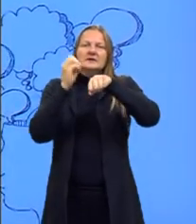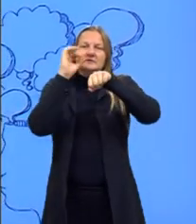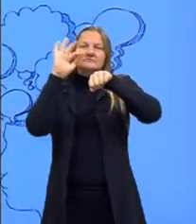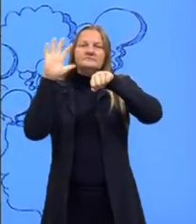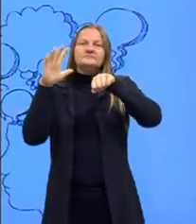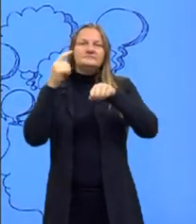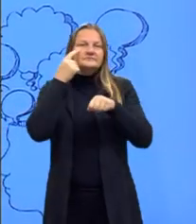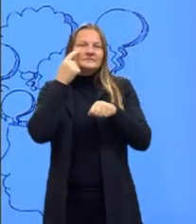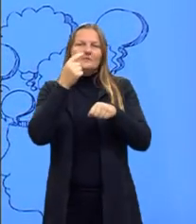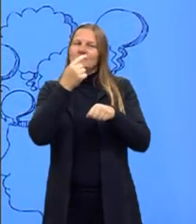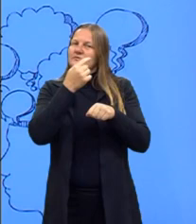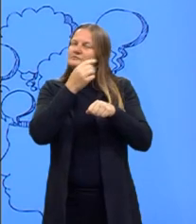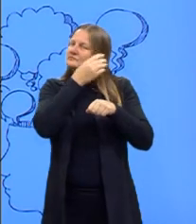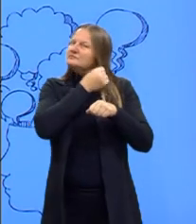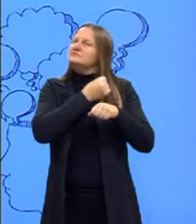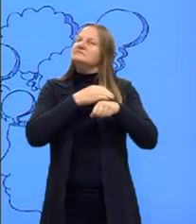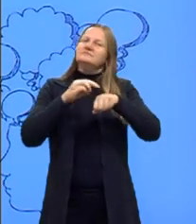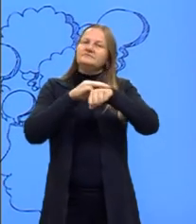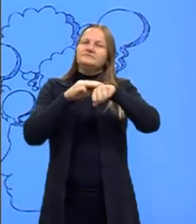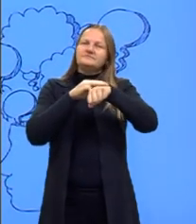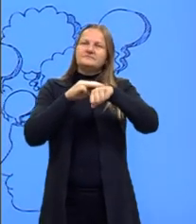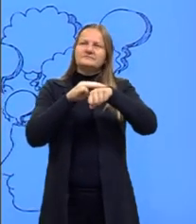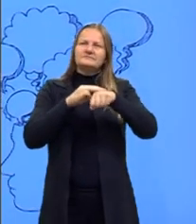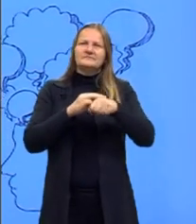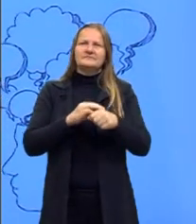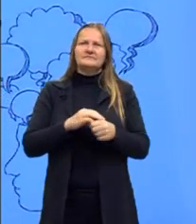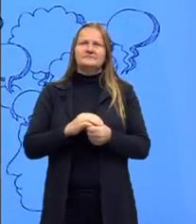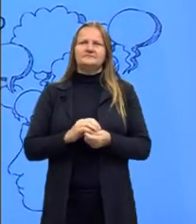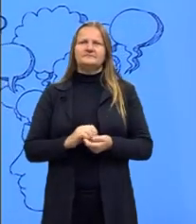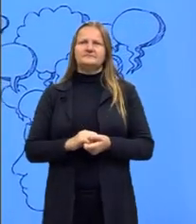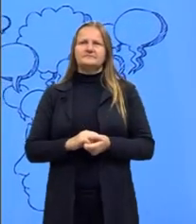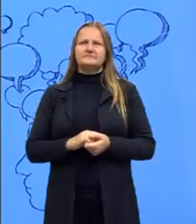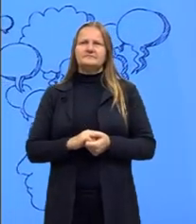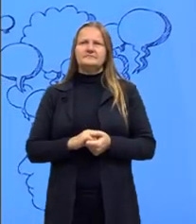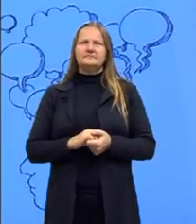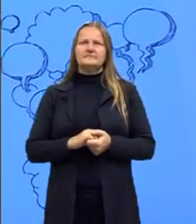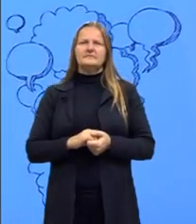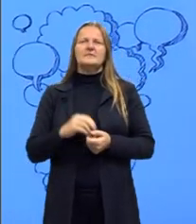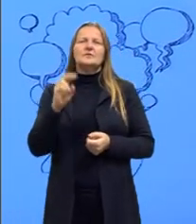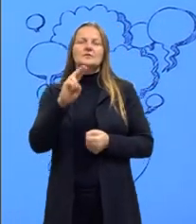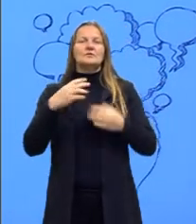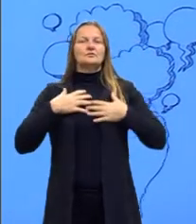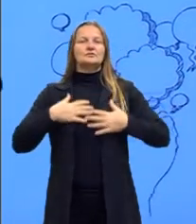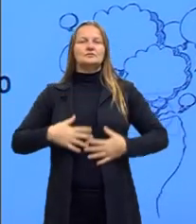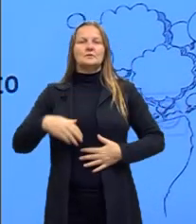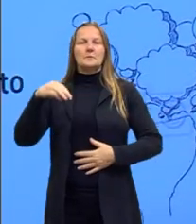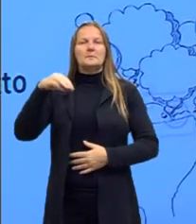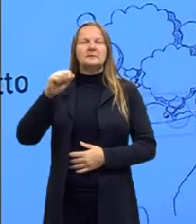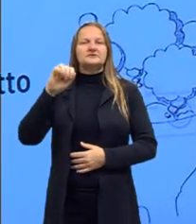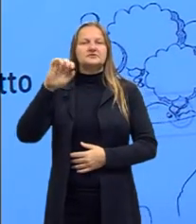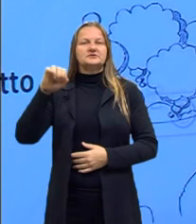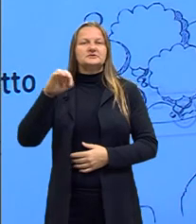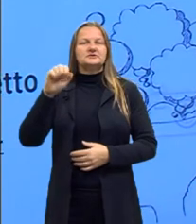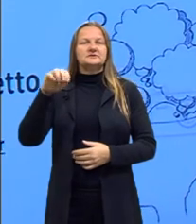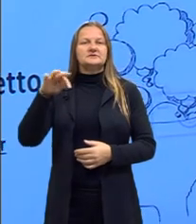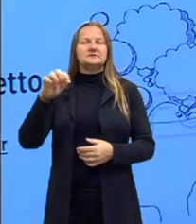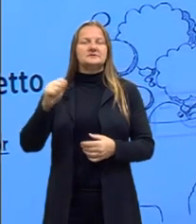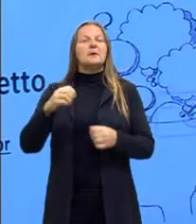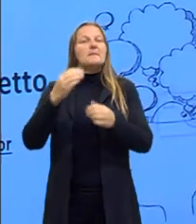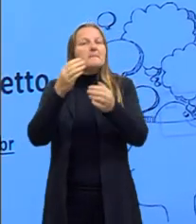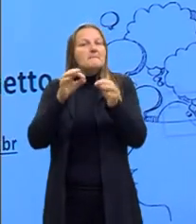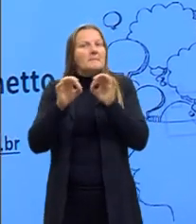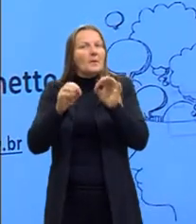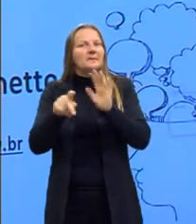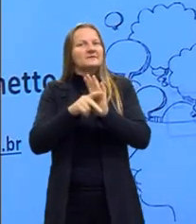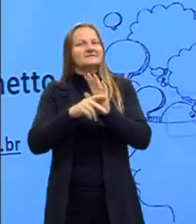tenho olhos e cabelos castanhos, os cabelos mais castanhos ainda. Estou vestindo uma camiseta magenta, uma camiseta que é do projeto